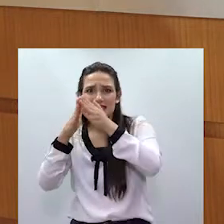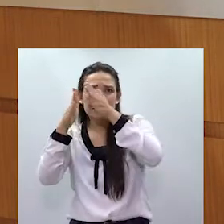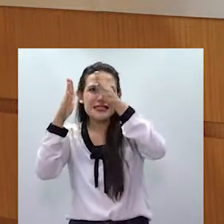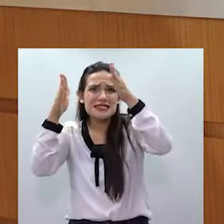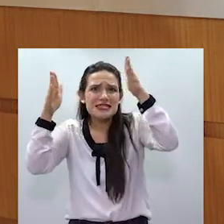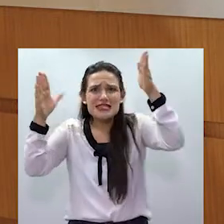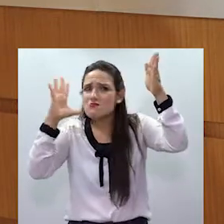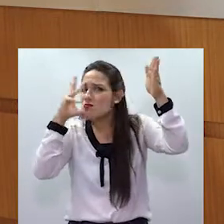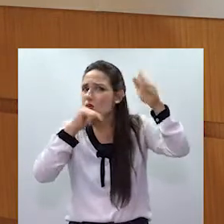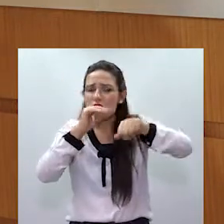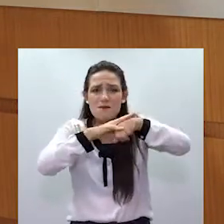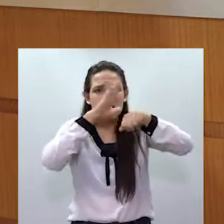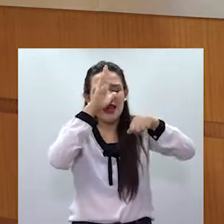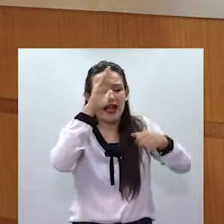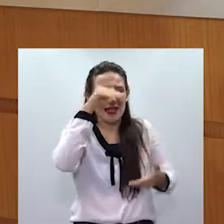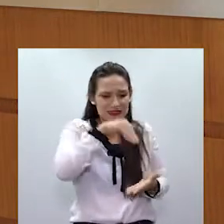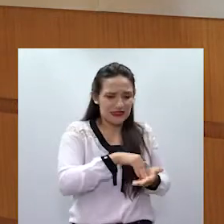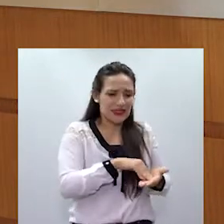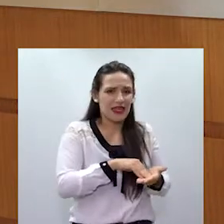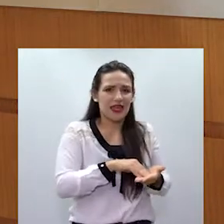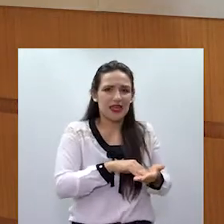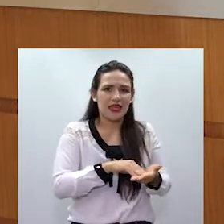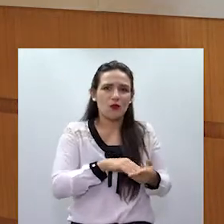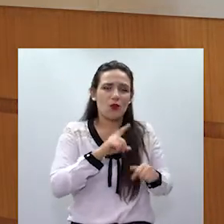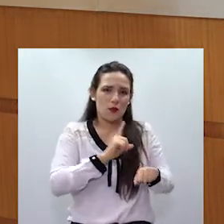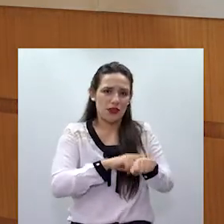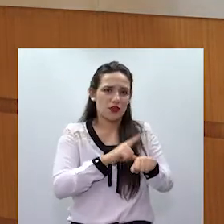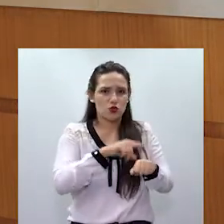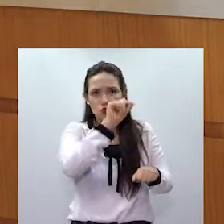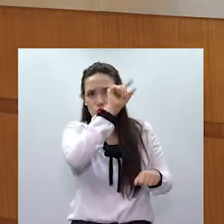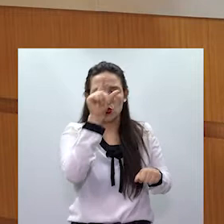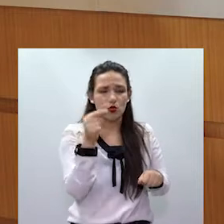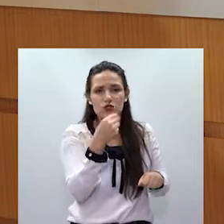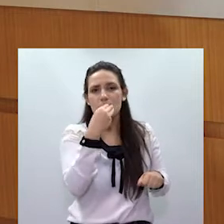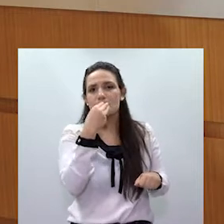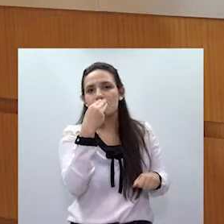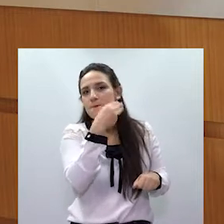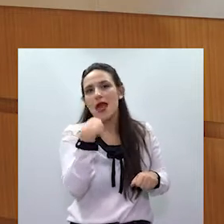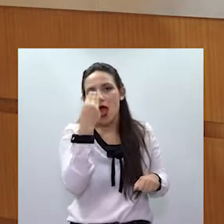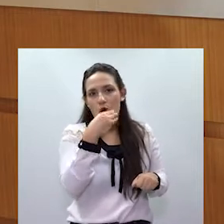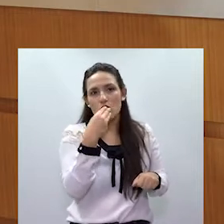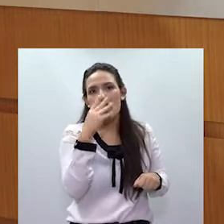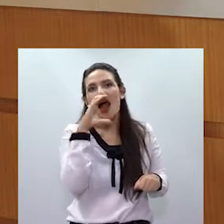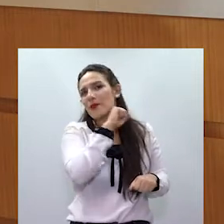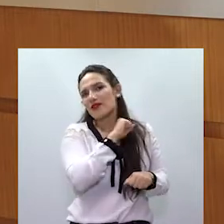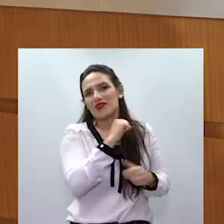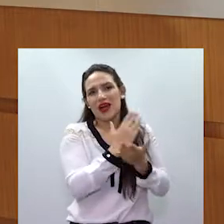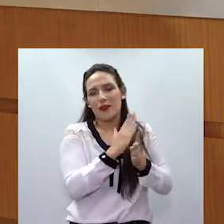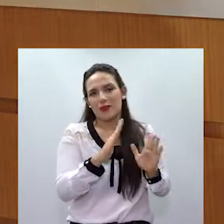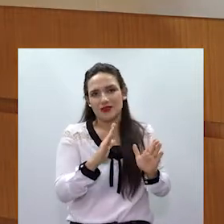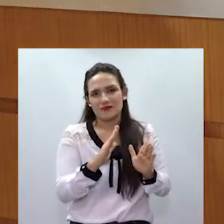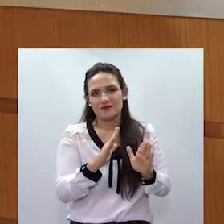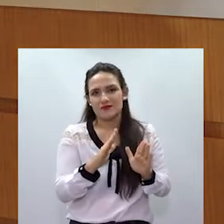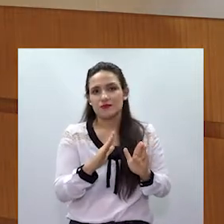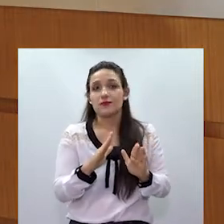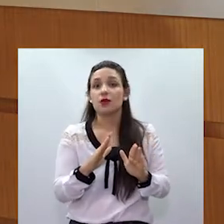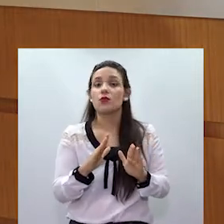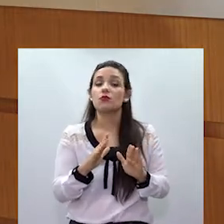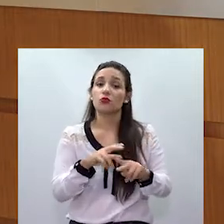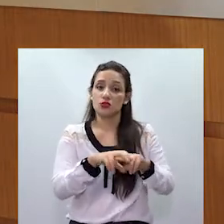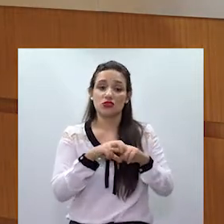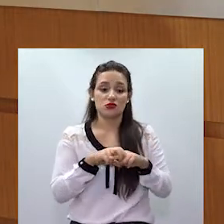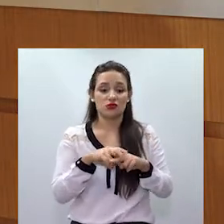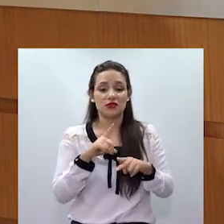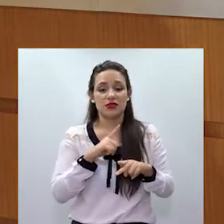o ciclo da violência. E, de acordo com a professora Alice Bianchini também, que ela levanta estudos, o que leva, então, a mulher, depois de 10 anos,